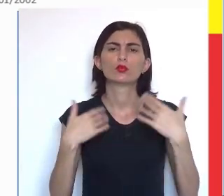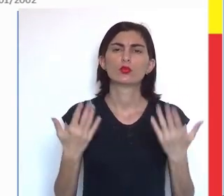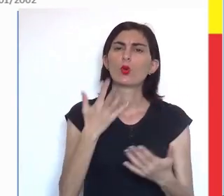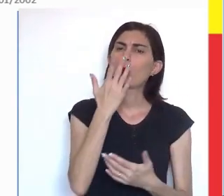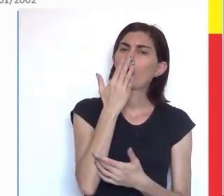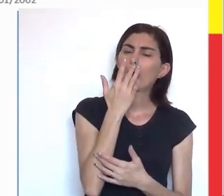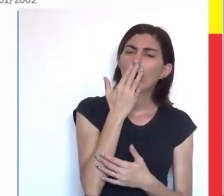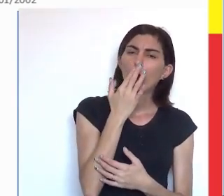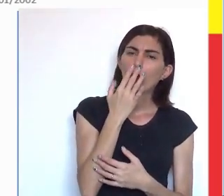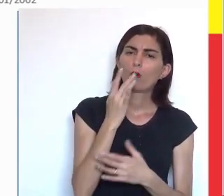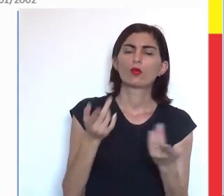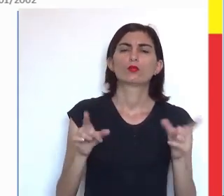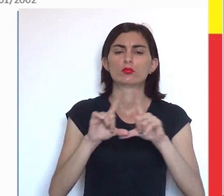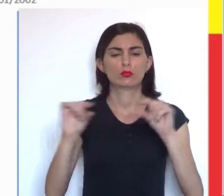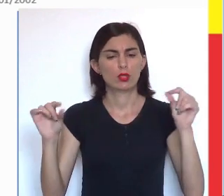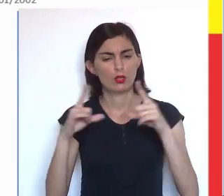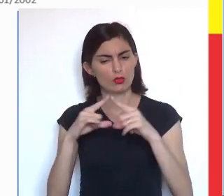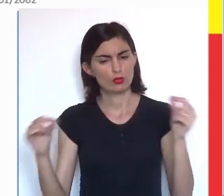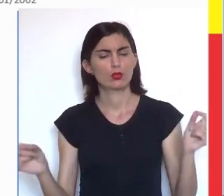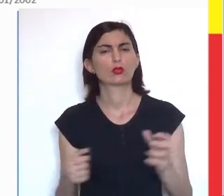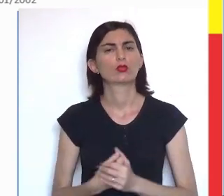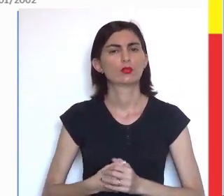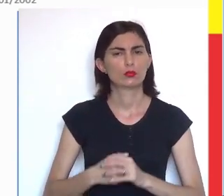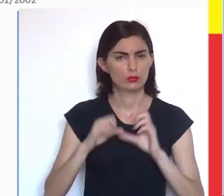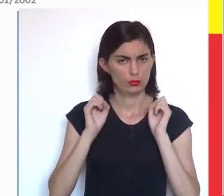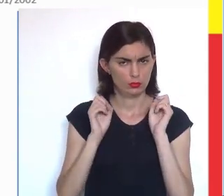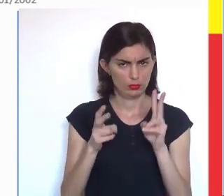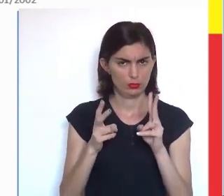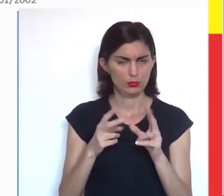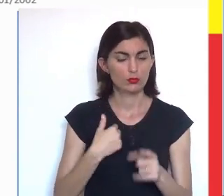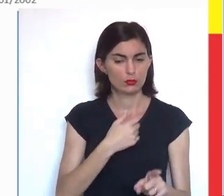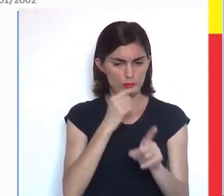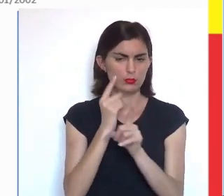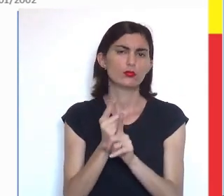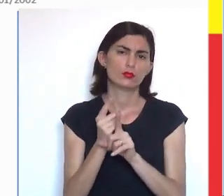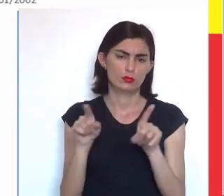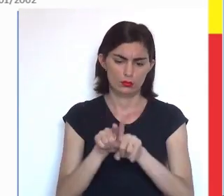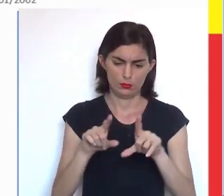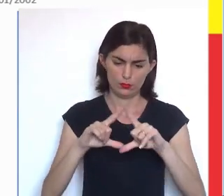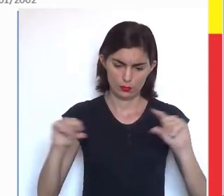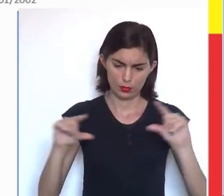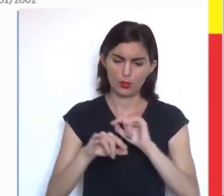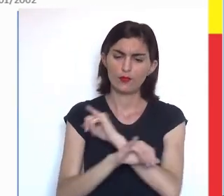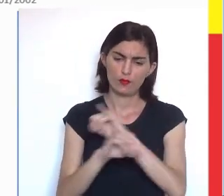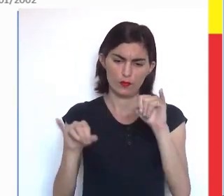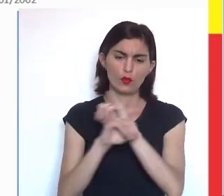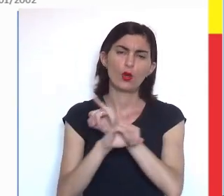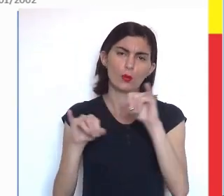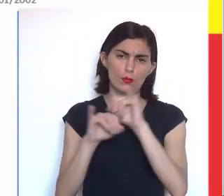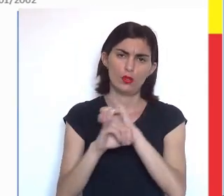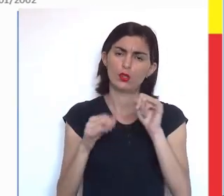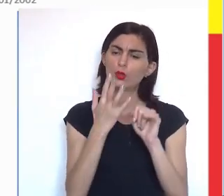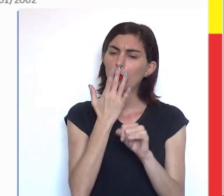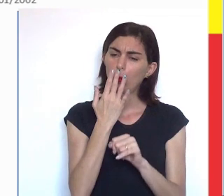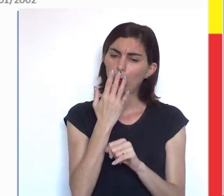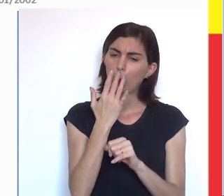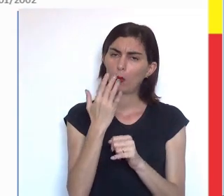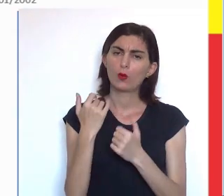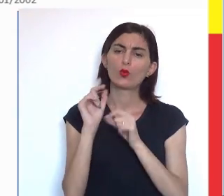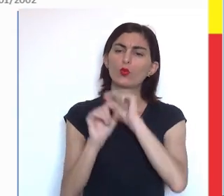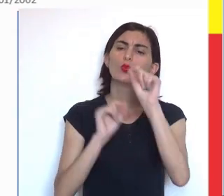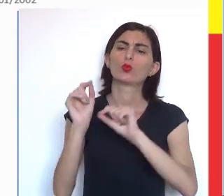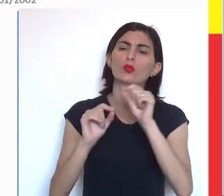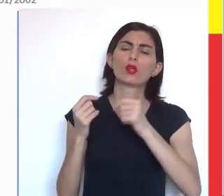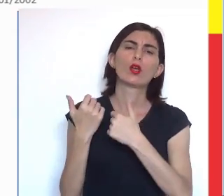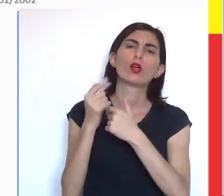como tem cores, a legenda, ok? Vocês vão encontrar a legenda, informando a cor